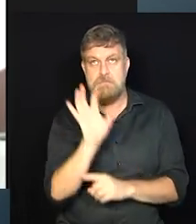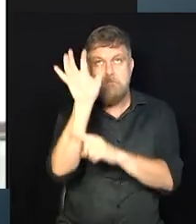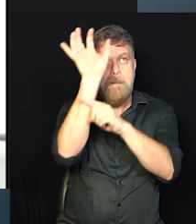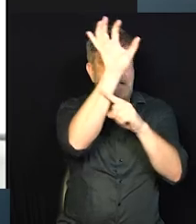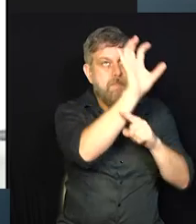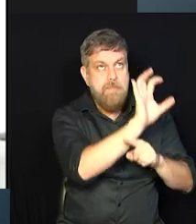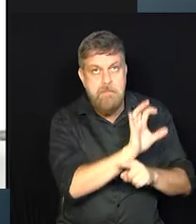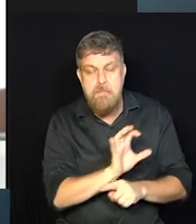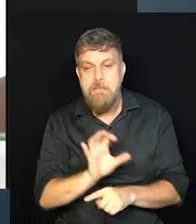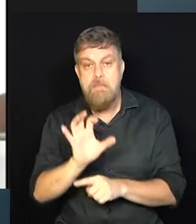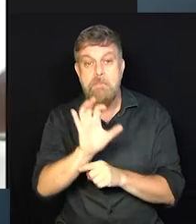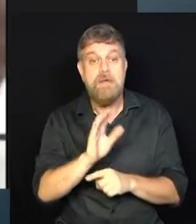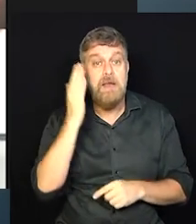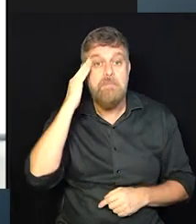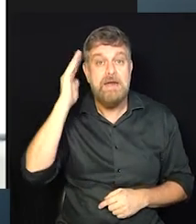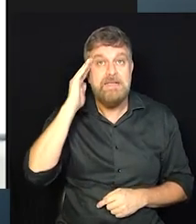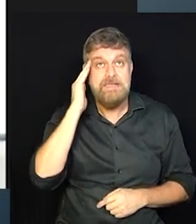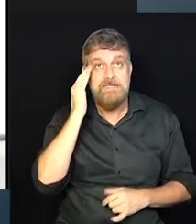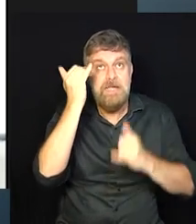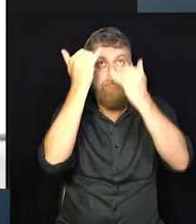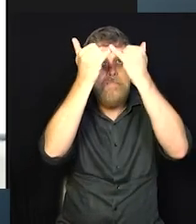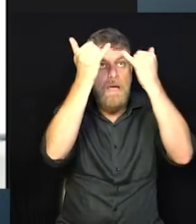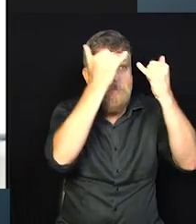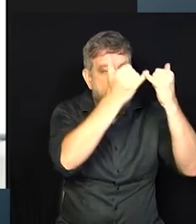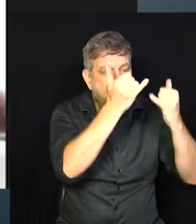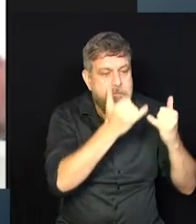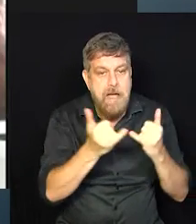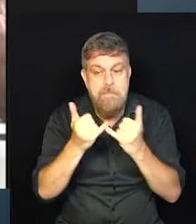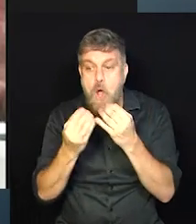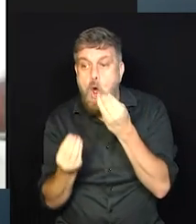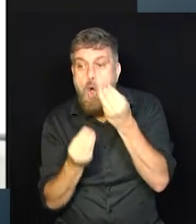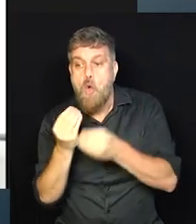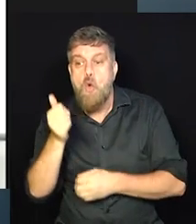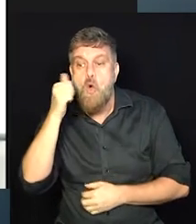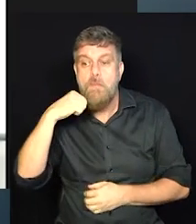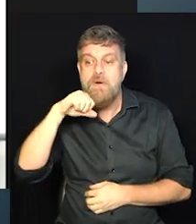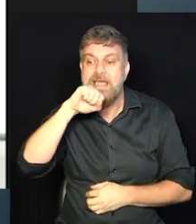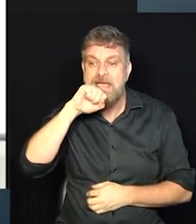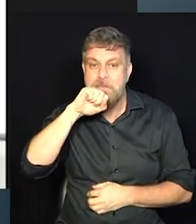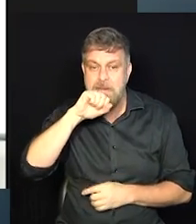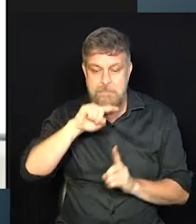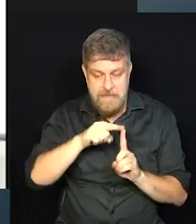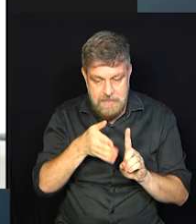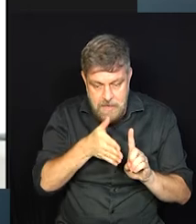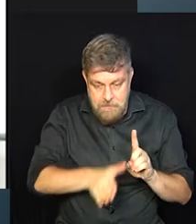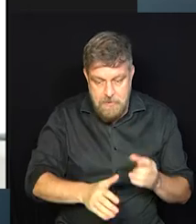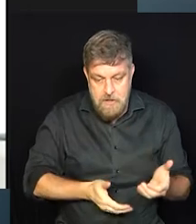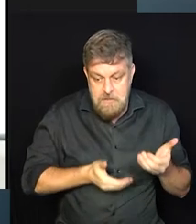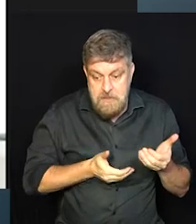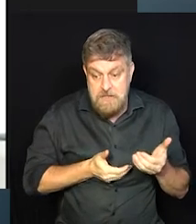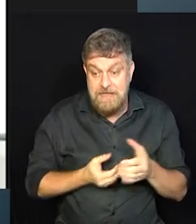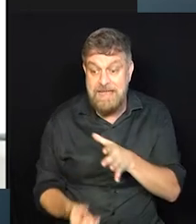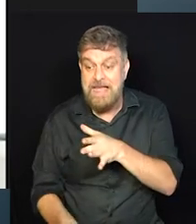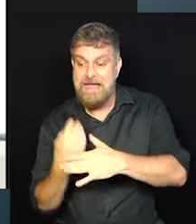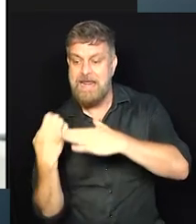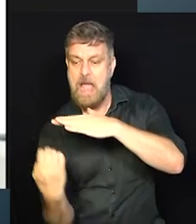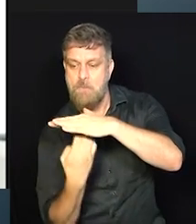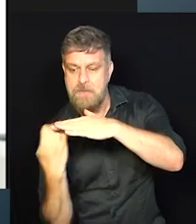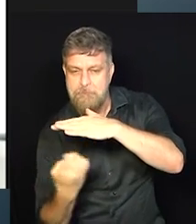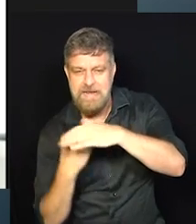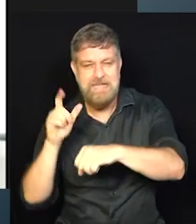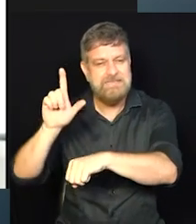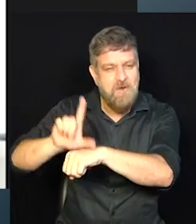todos os estados, para entender as peculiaridades de mães empreendedoras. E uma das coisas que a gente se deparou nesse